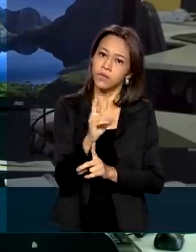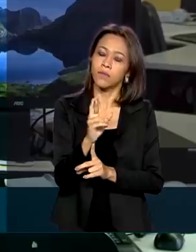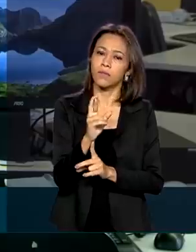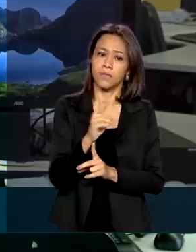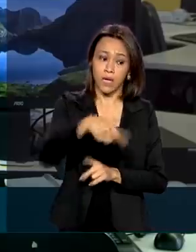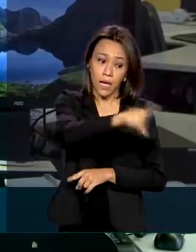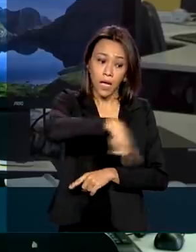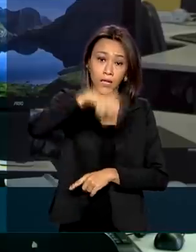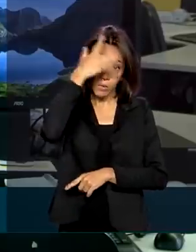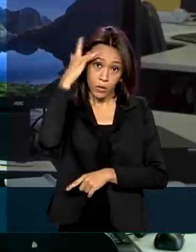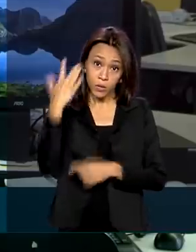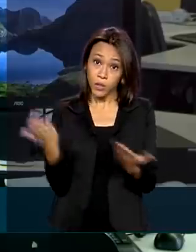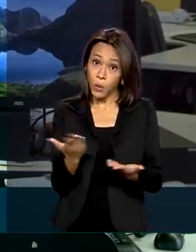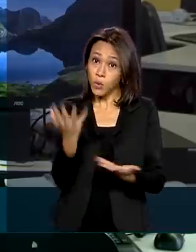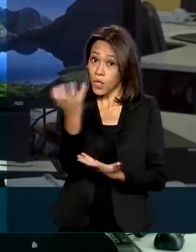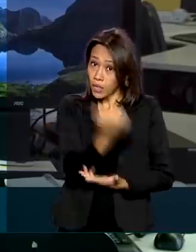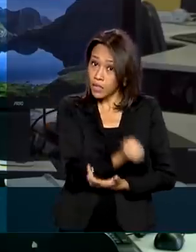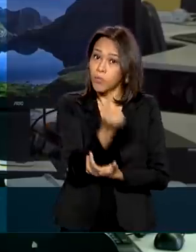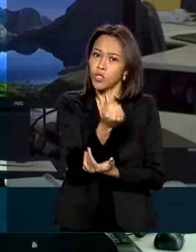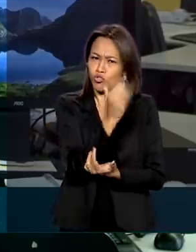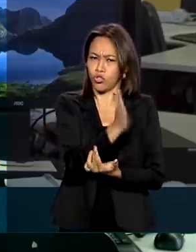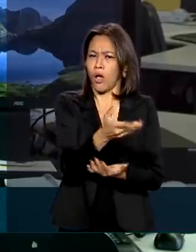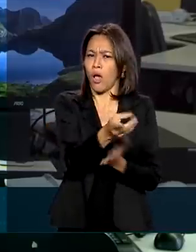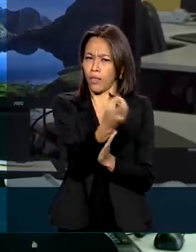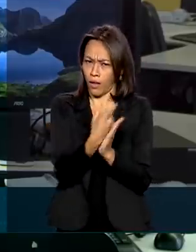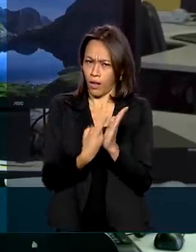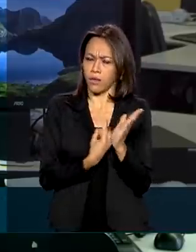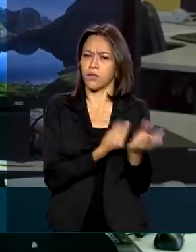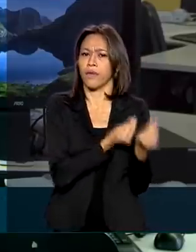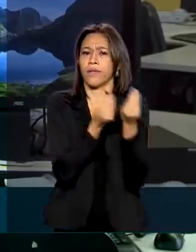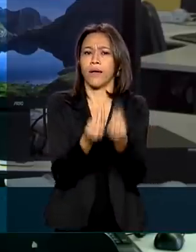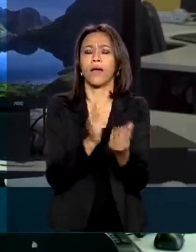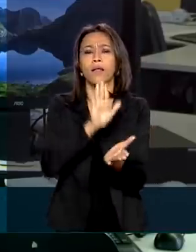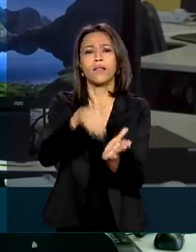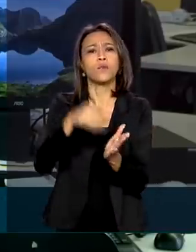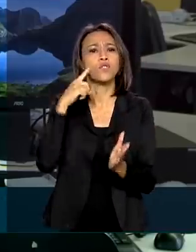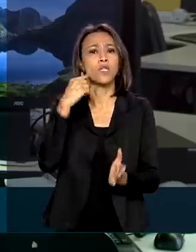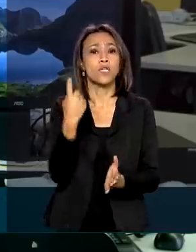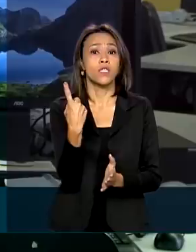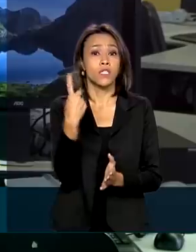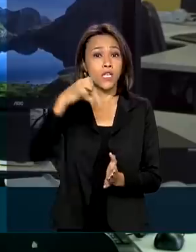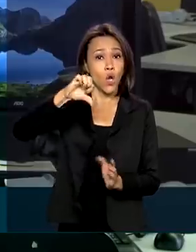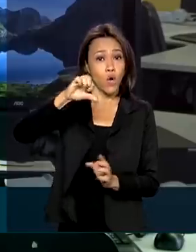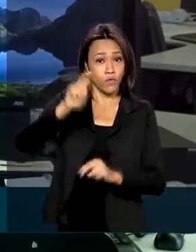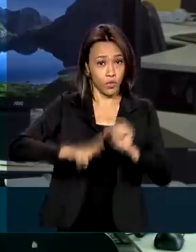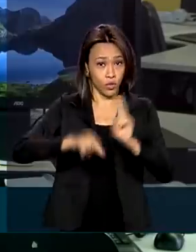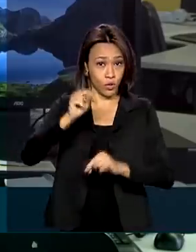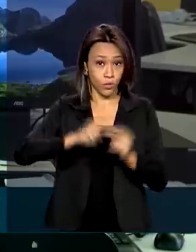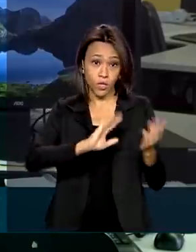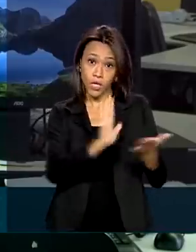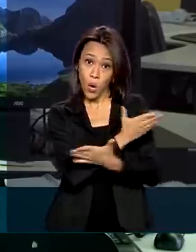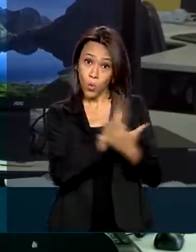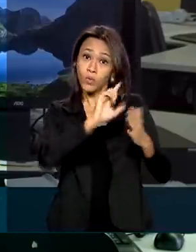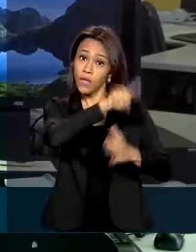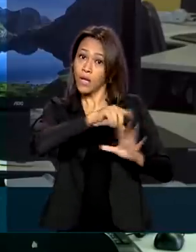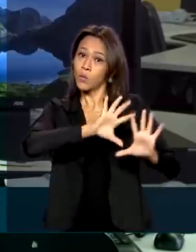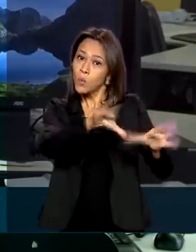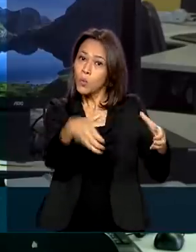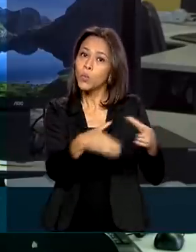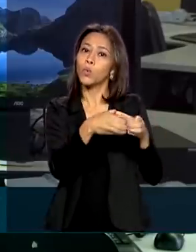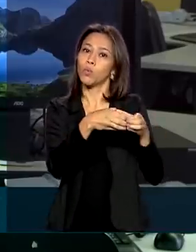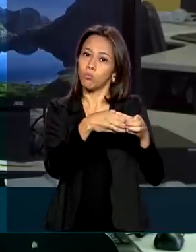contribuintes que recebem hoje entregaram a declaração até o dia 19 de junho e alguns deles fazem parte de grupos